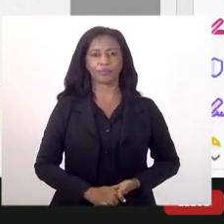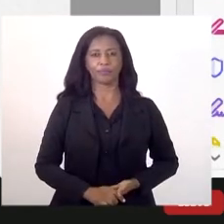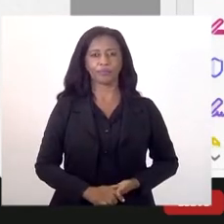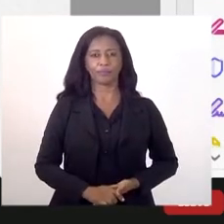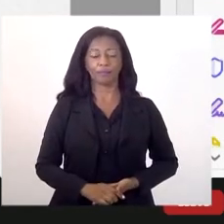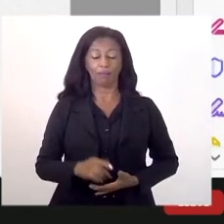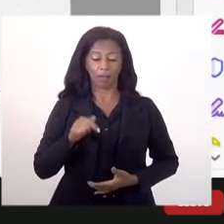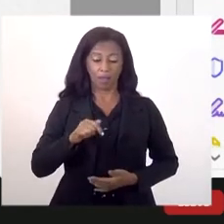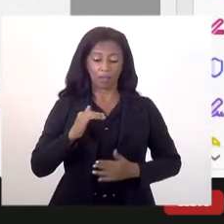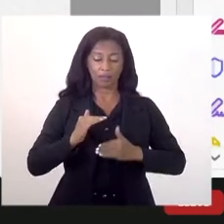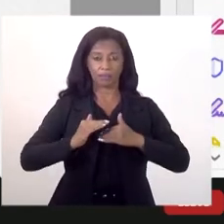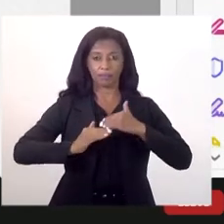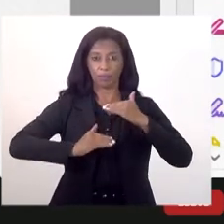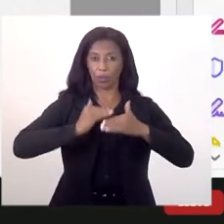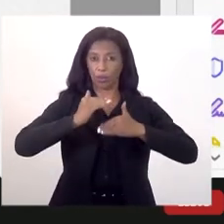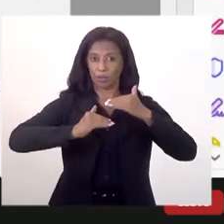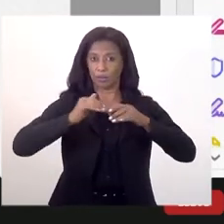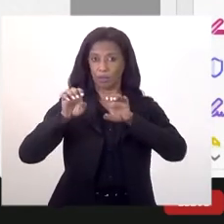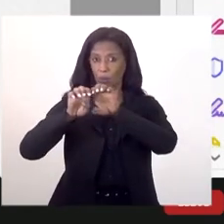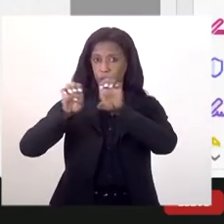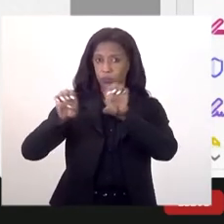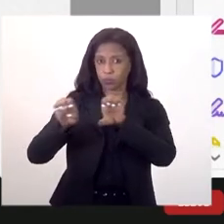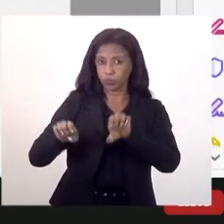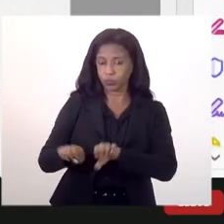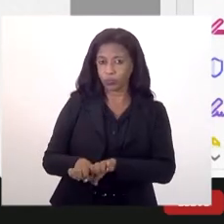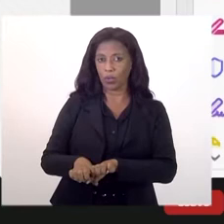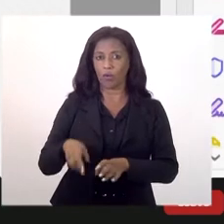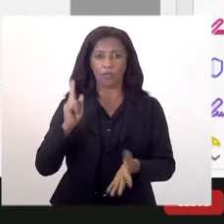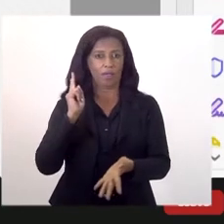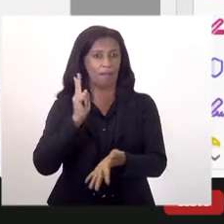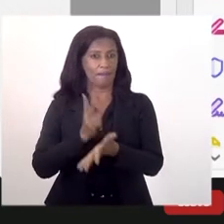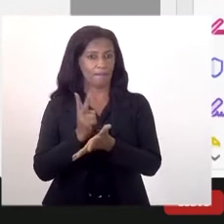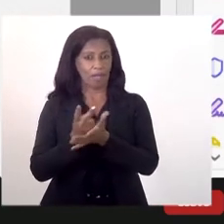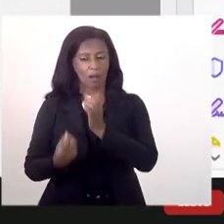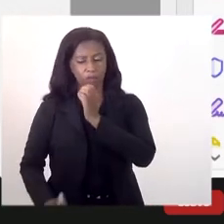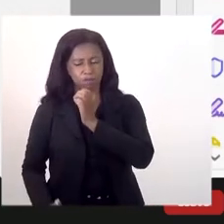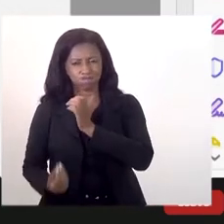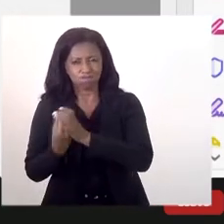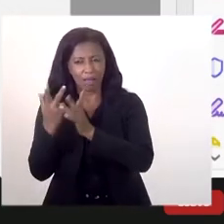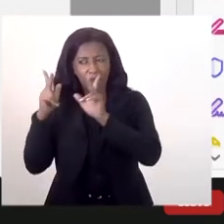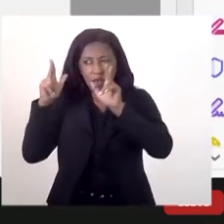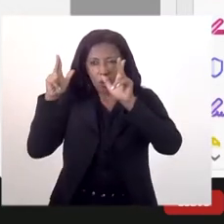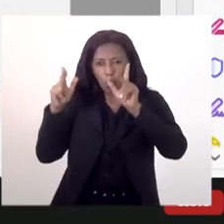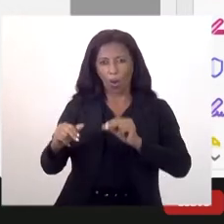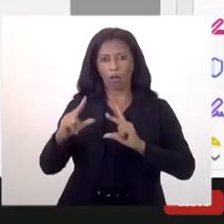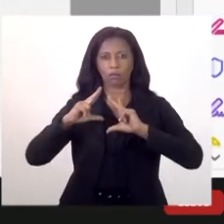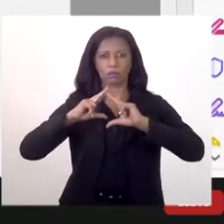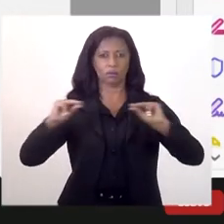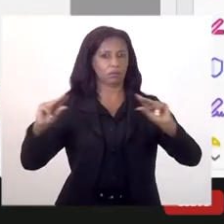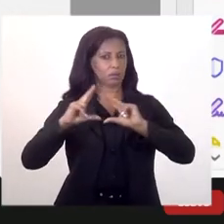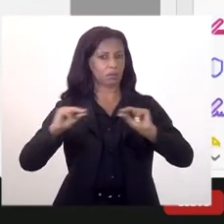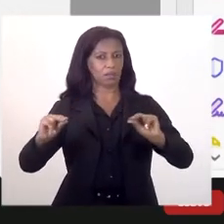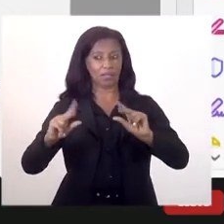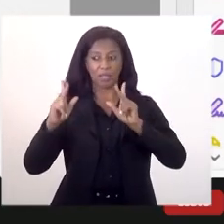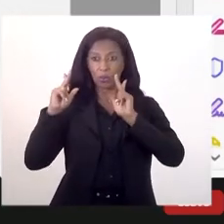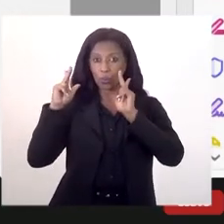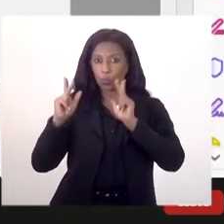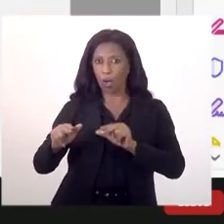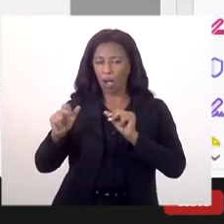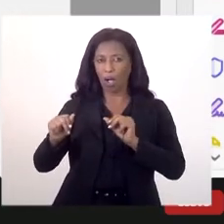Esse processo, essa estrutura, foi a mesma estrutura criada em Santa Catarina. Santa Catarina, que